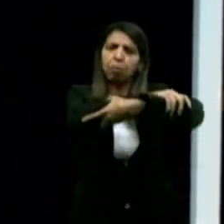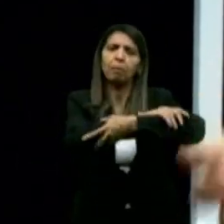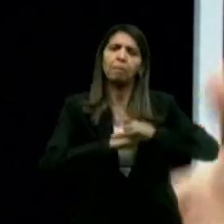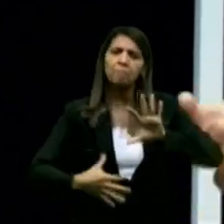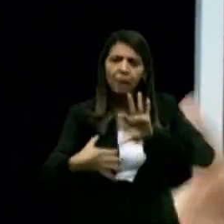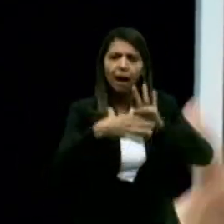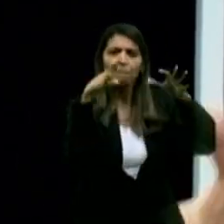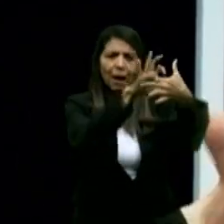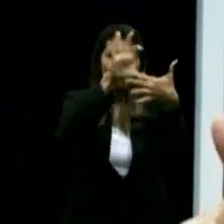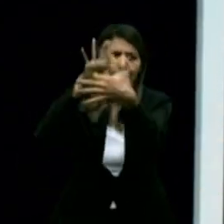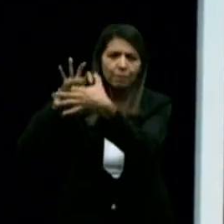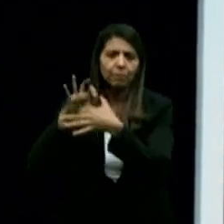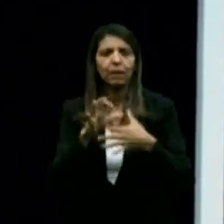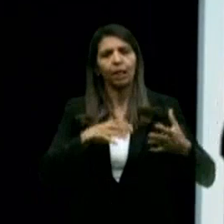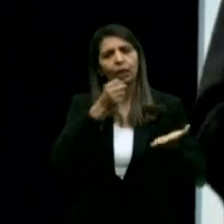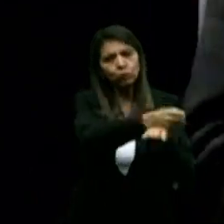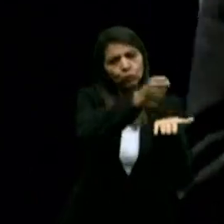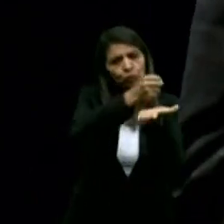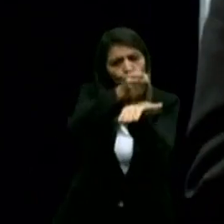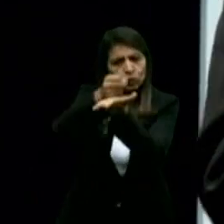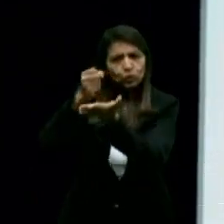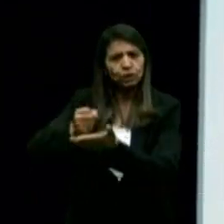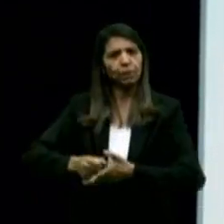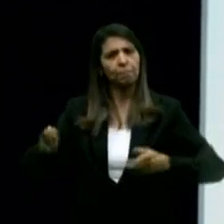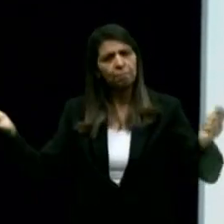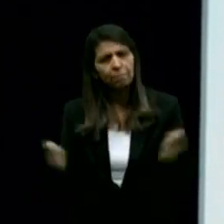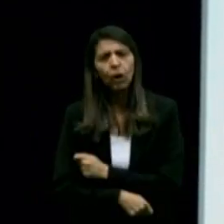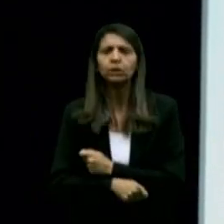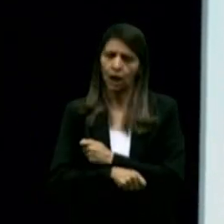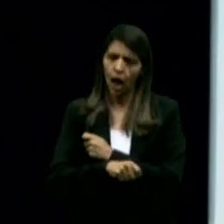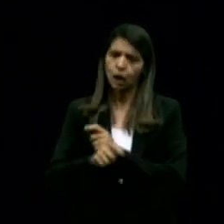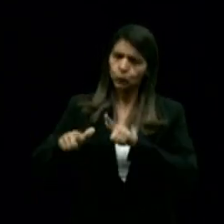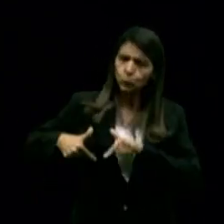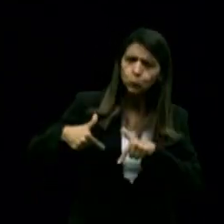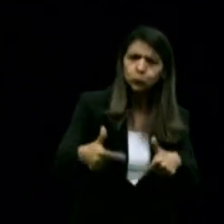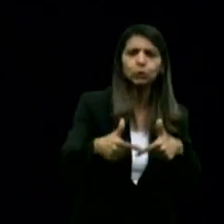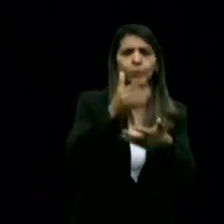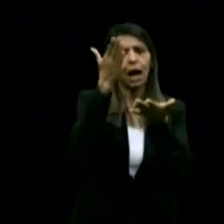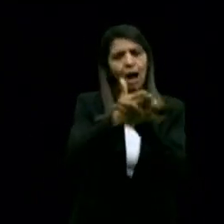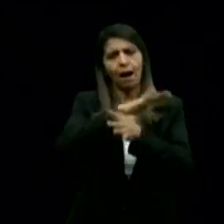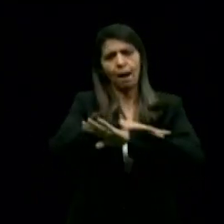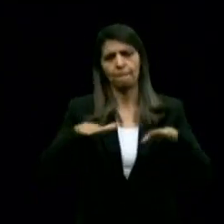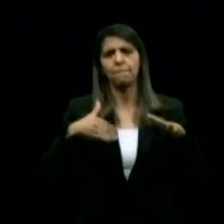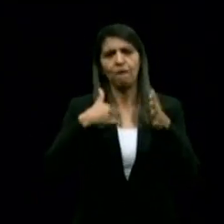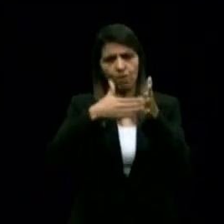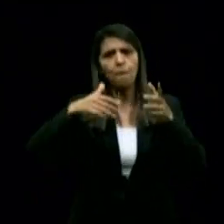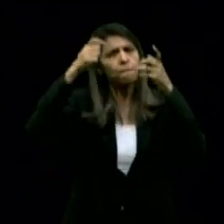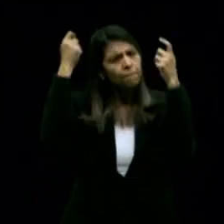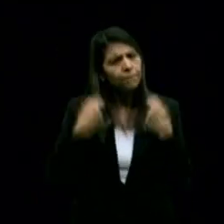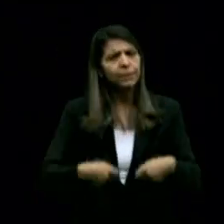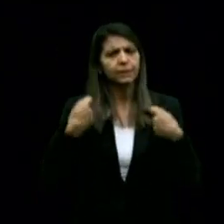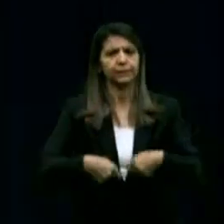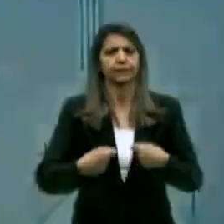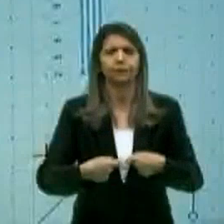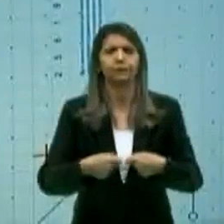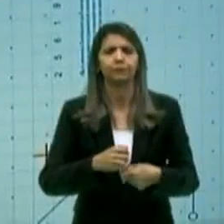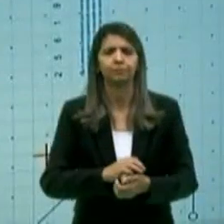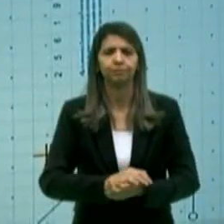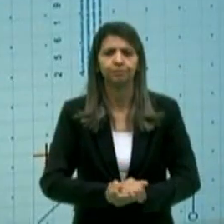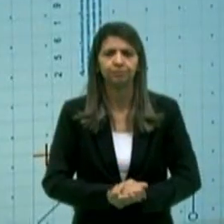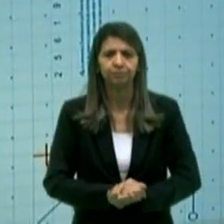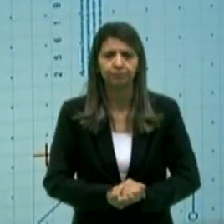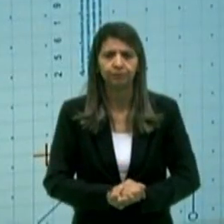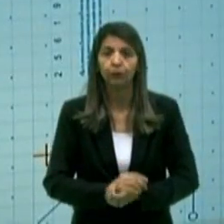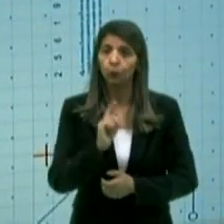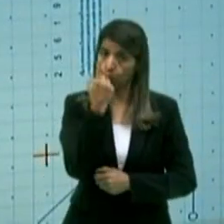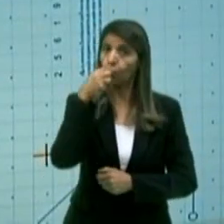quer dignidade para o paraibano. Nós vamos combater a fome do nosso Estado. E vamos fazer o que precisa ser feito. Um minuto